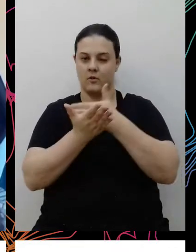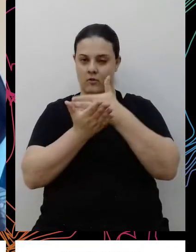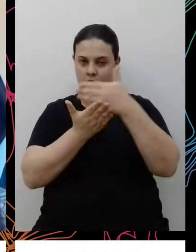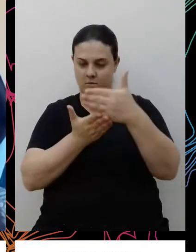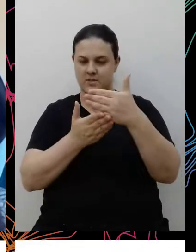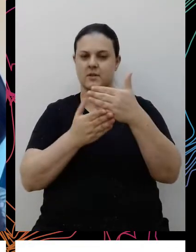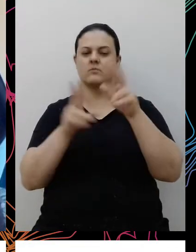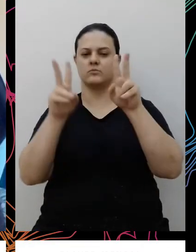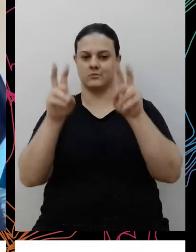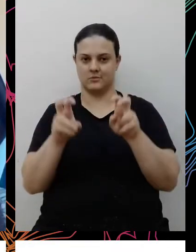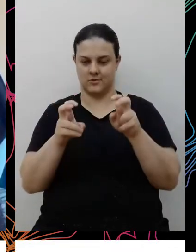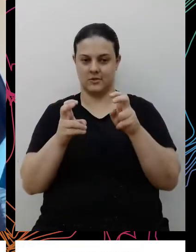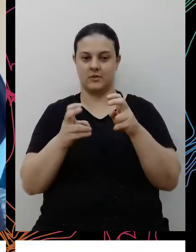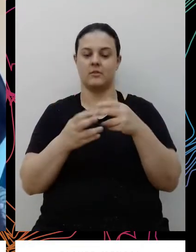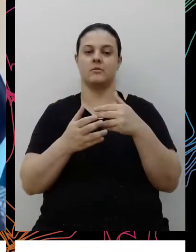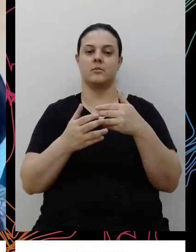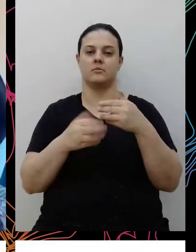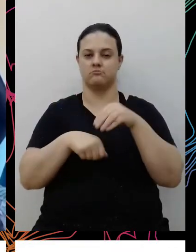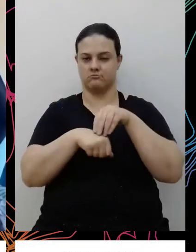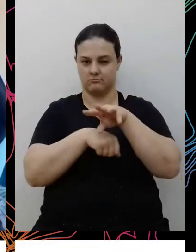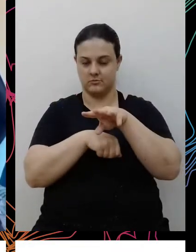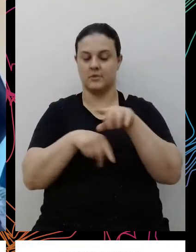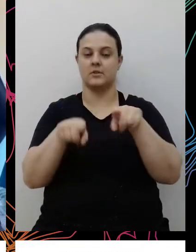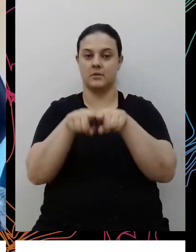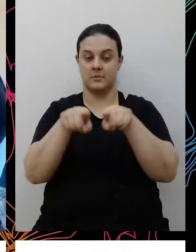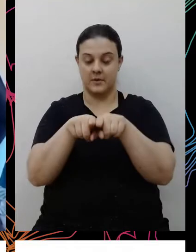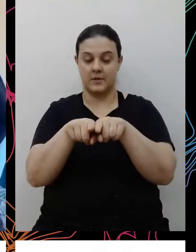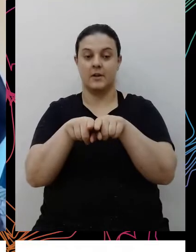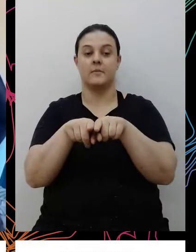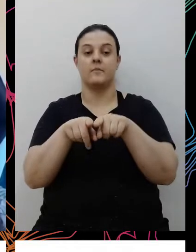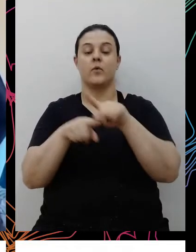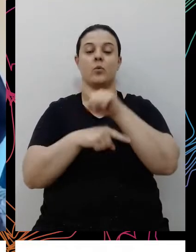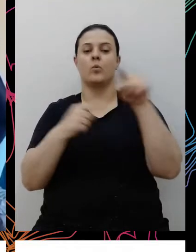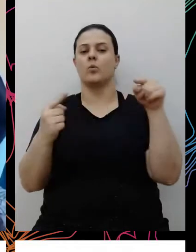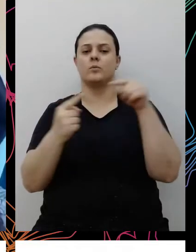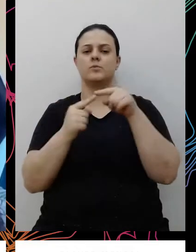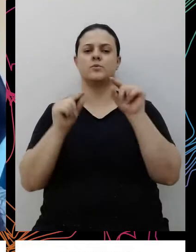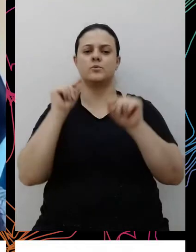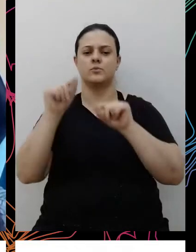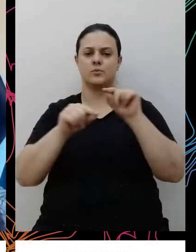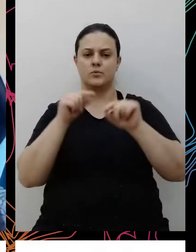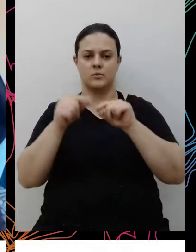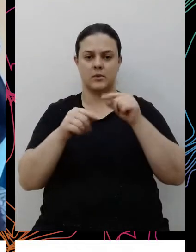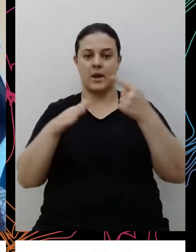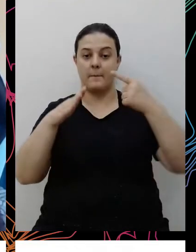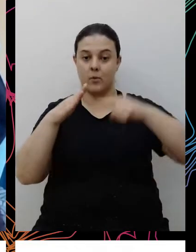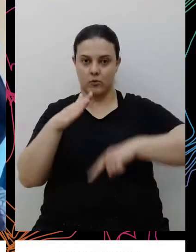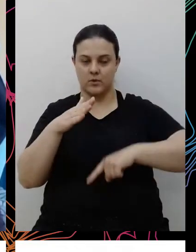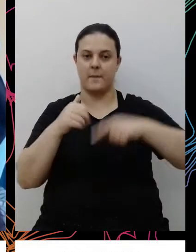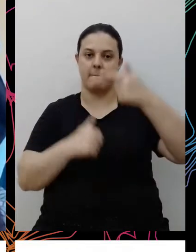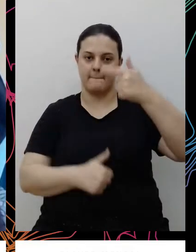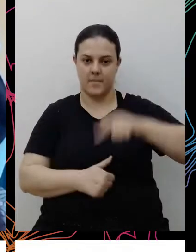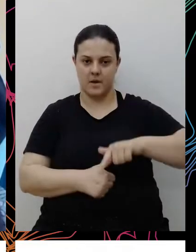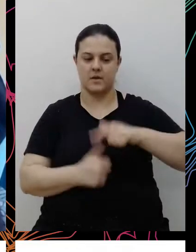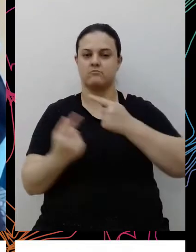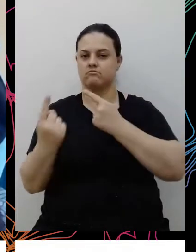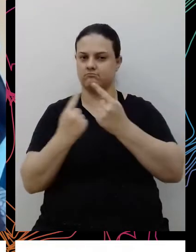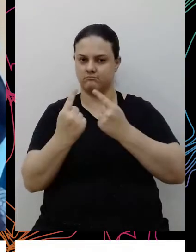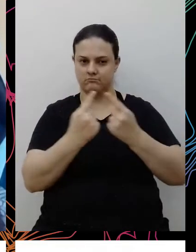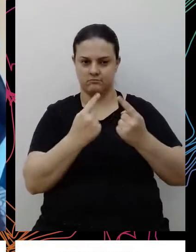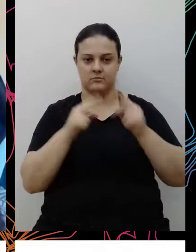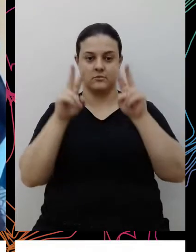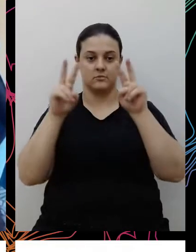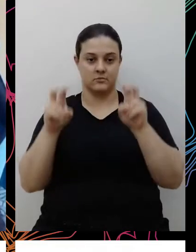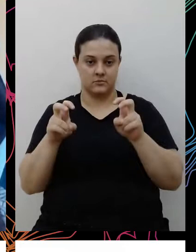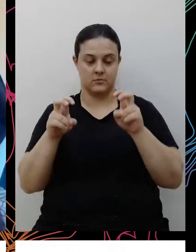tema aqui e já passar para os nossos painelistas. Nosso objetivo então é a gente aprofundar e dialogar sobre o